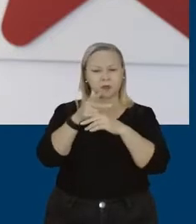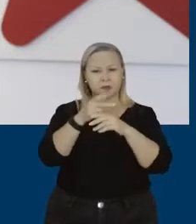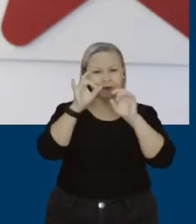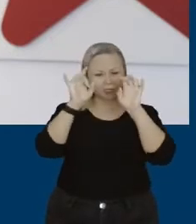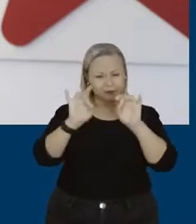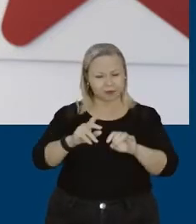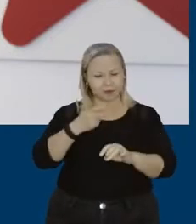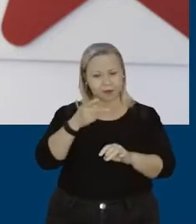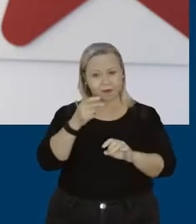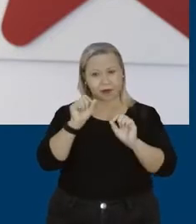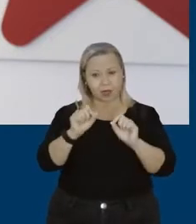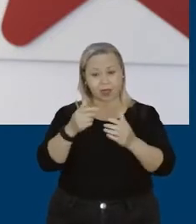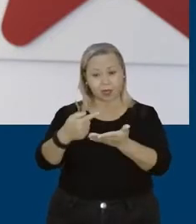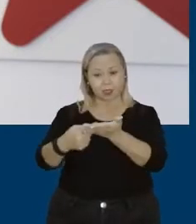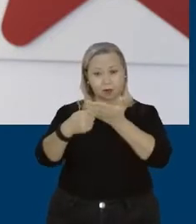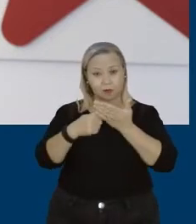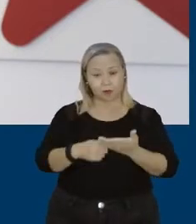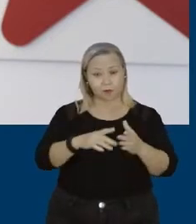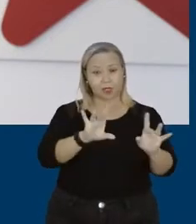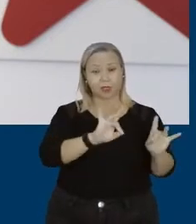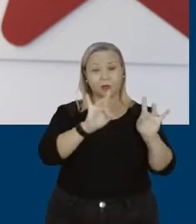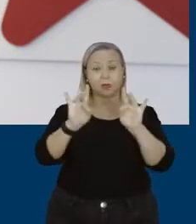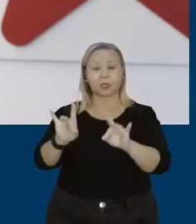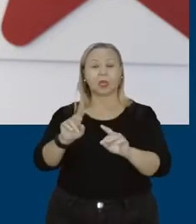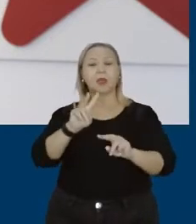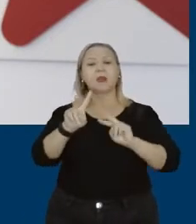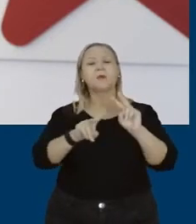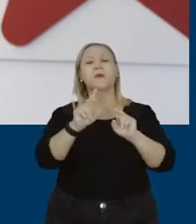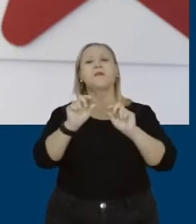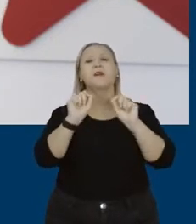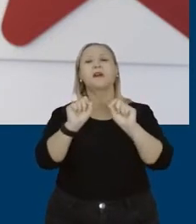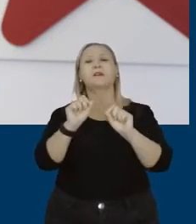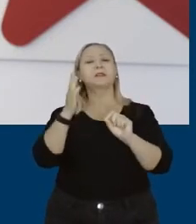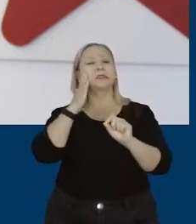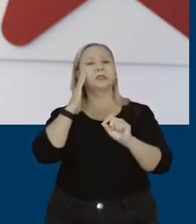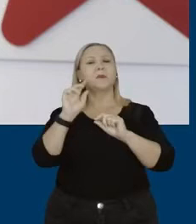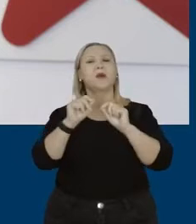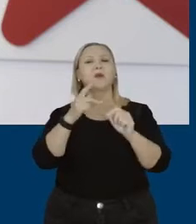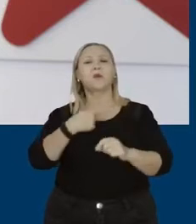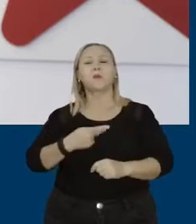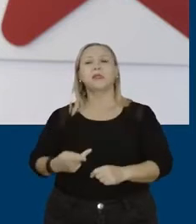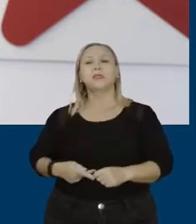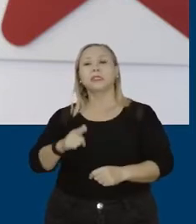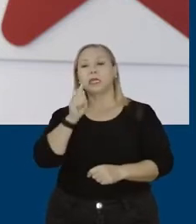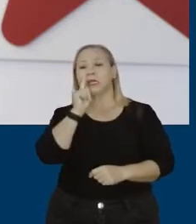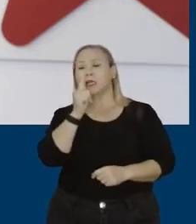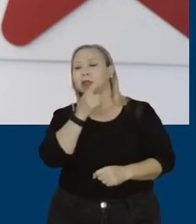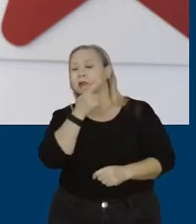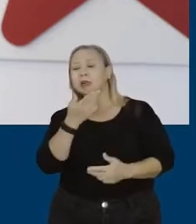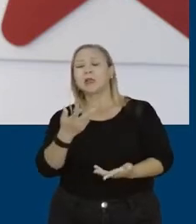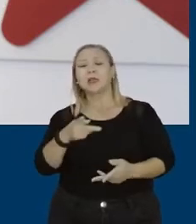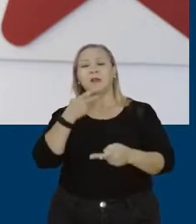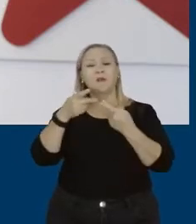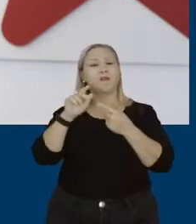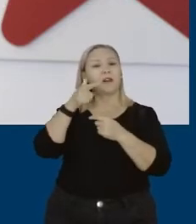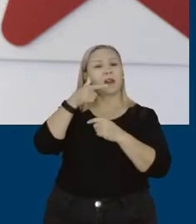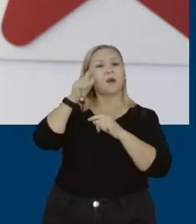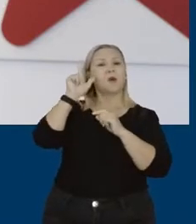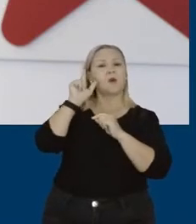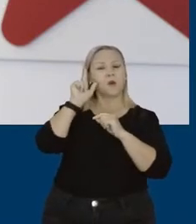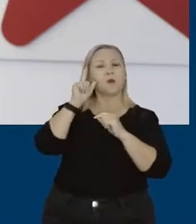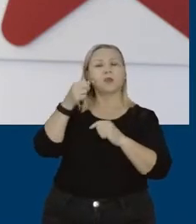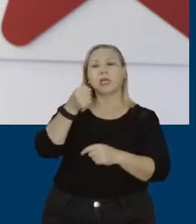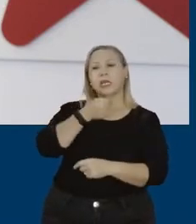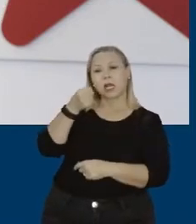queria te convidar e convidar a nossa audiência para ver o que a presidenta do PT, Glaise Hoffman, disse ontem na